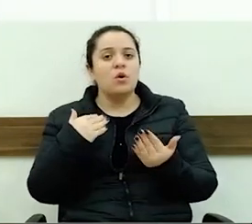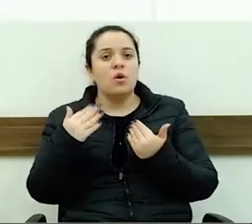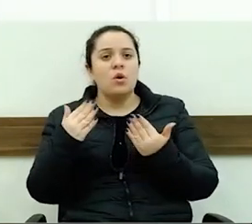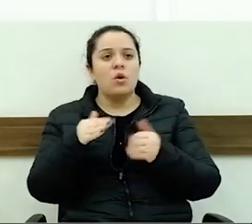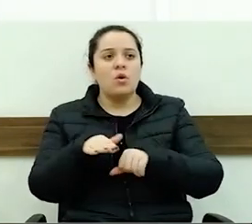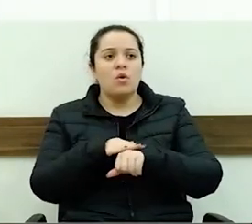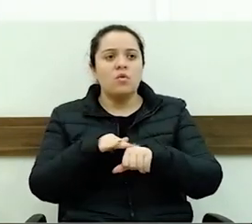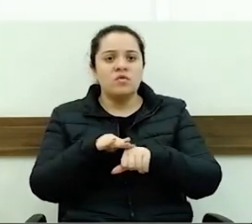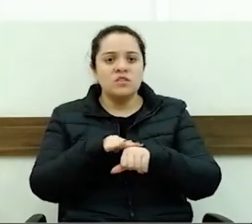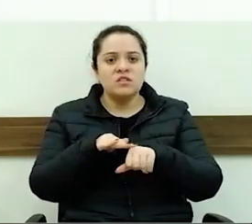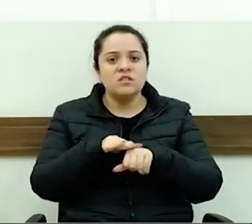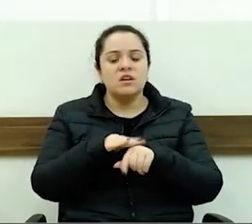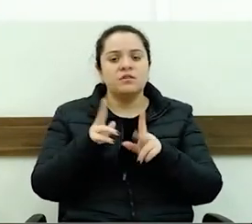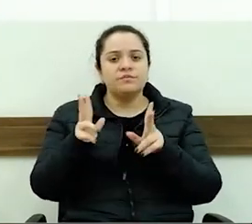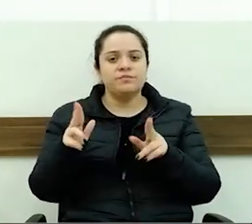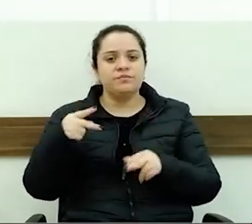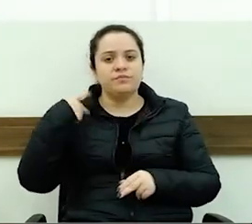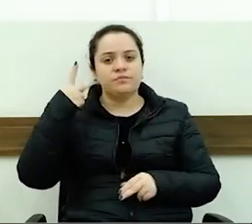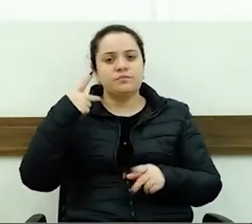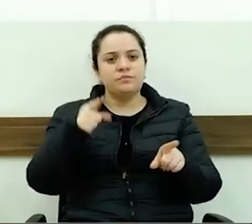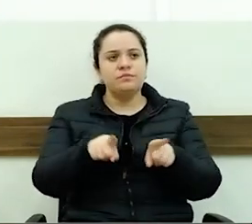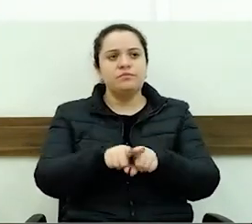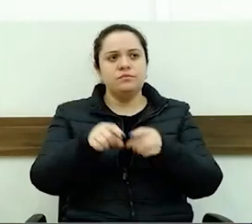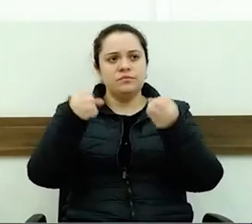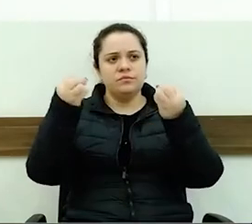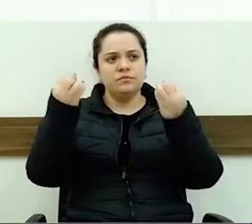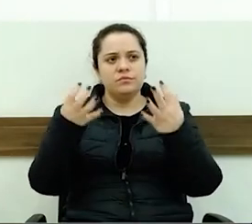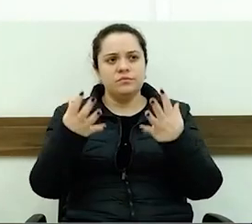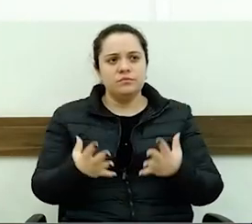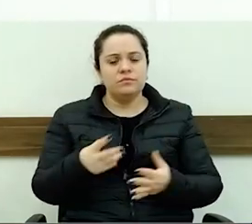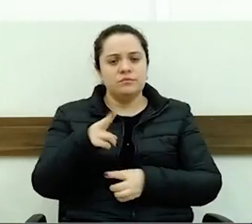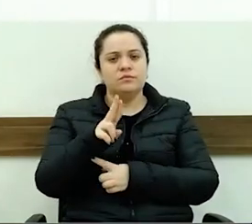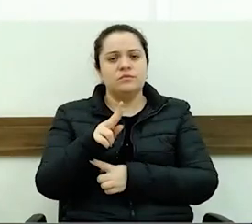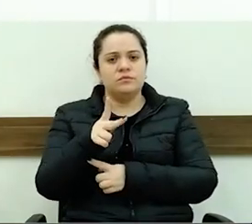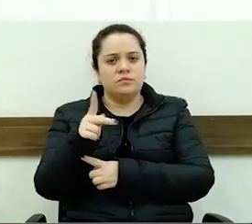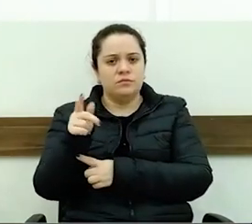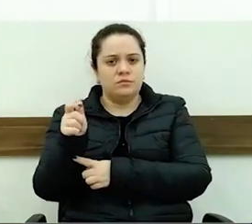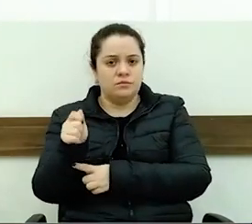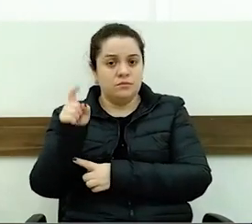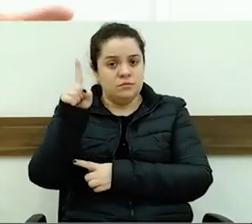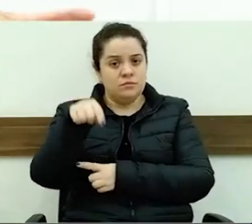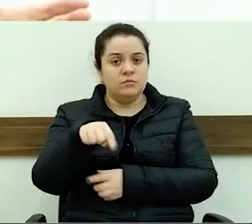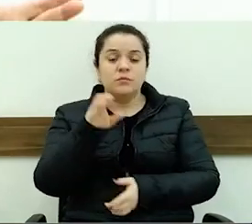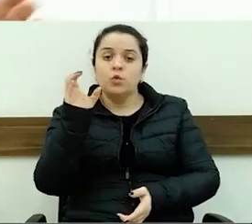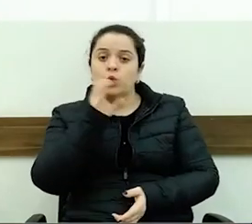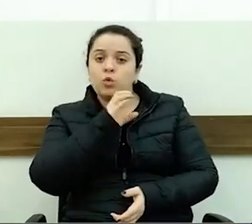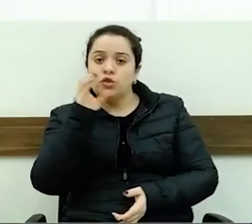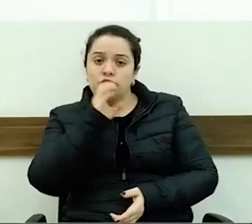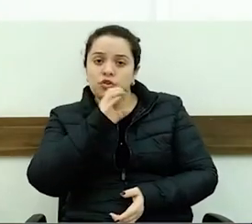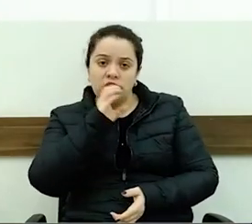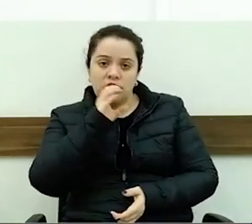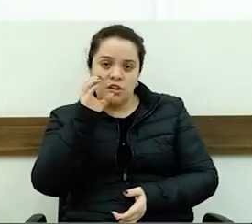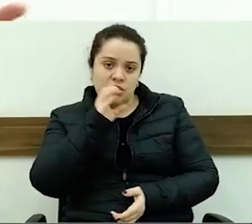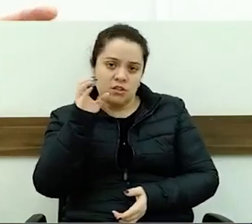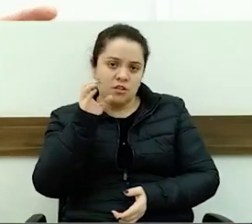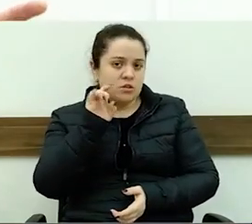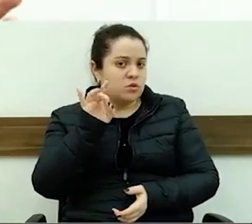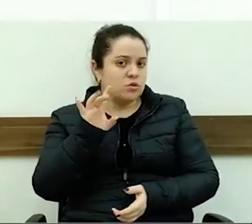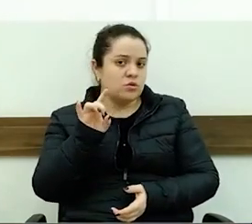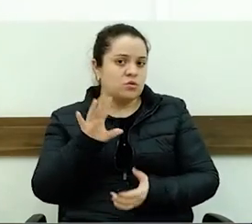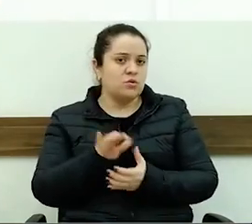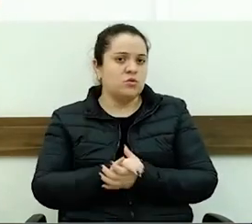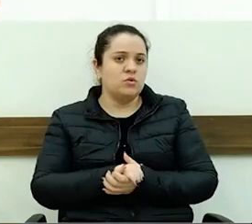nosso nobre vereador também, tem falado aqui que a UPA, ela é urgência e emergência. E acaba